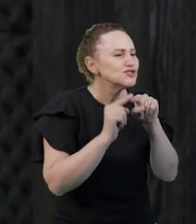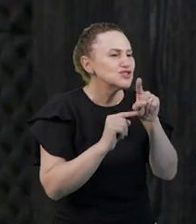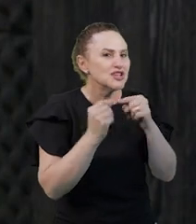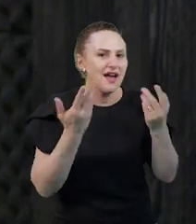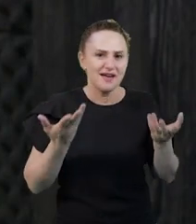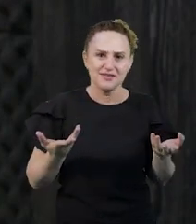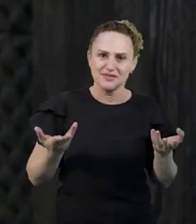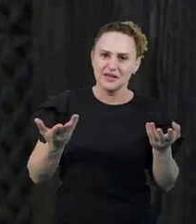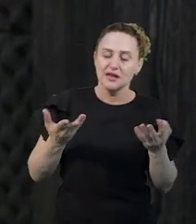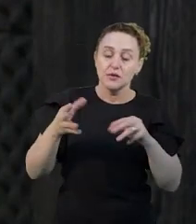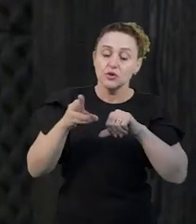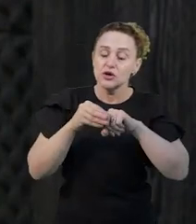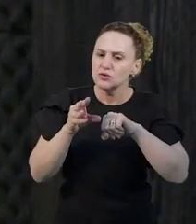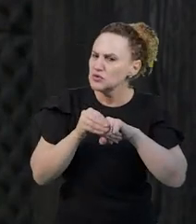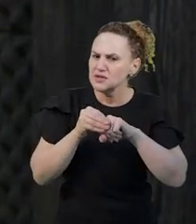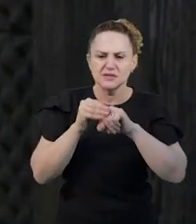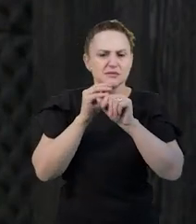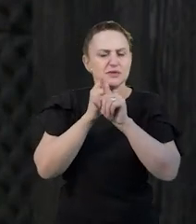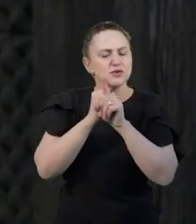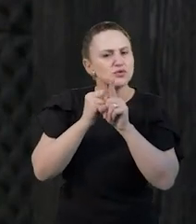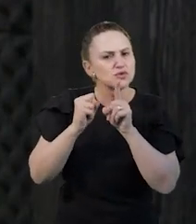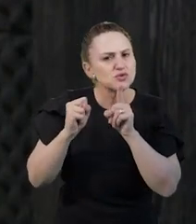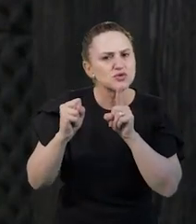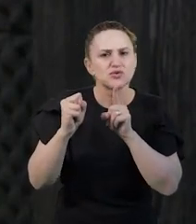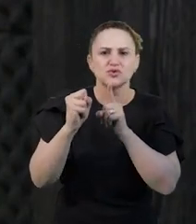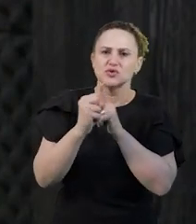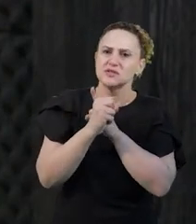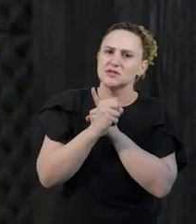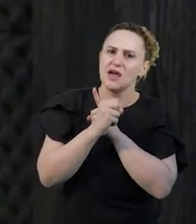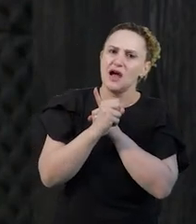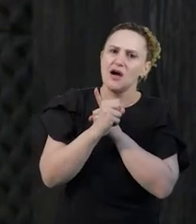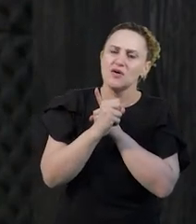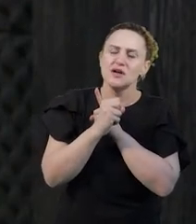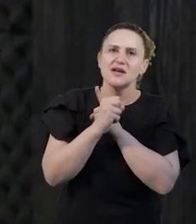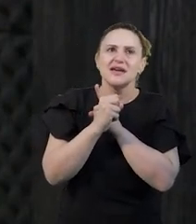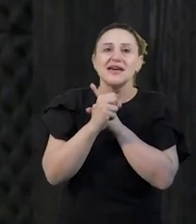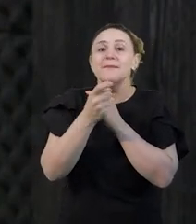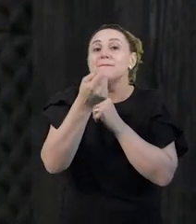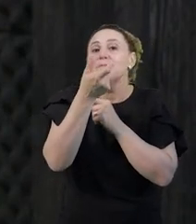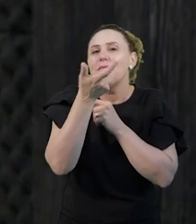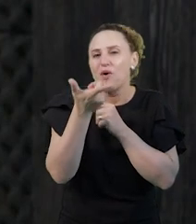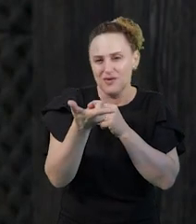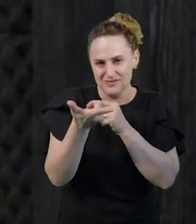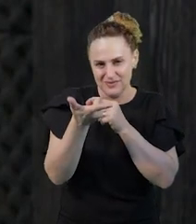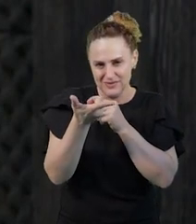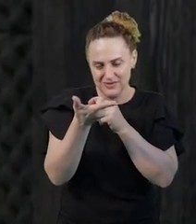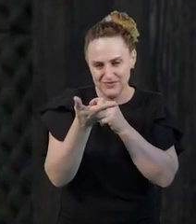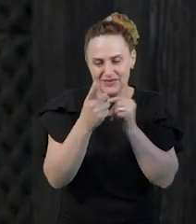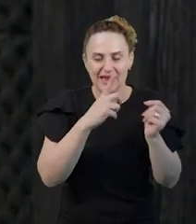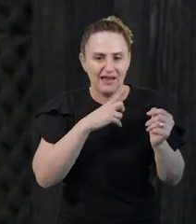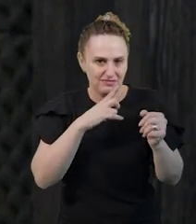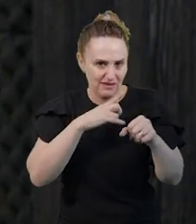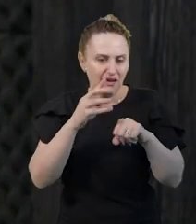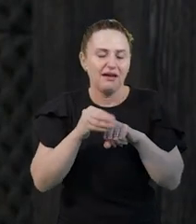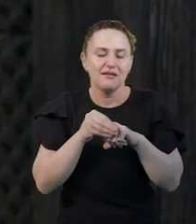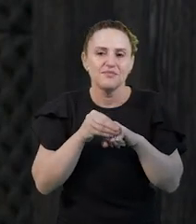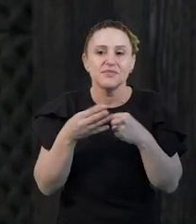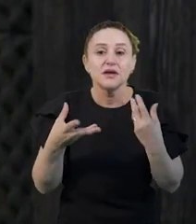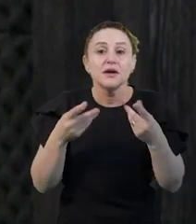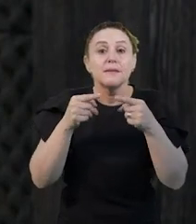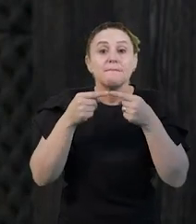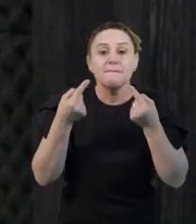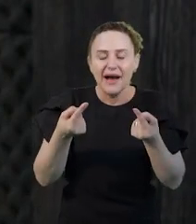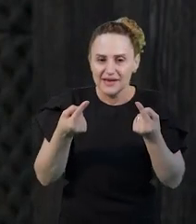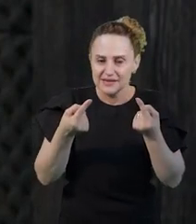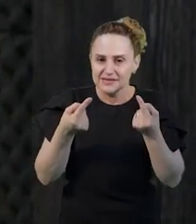conhecimento social não se estabelecem relações, ou se estabelecem muito frágeis, no conhecimento físico já começa a